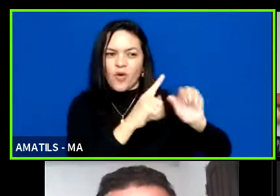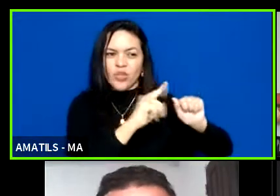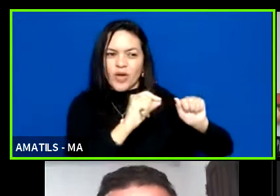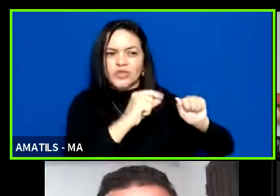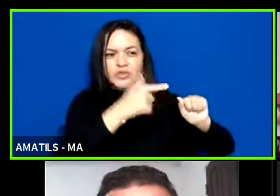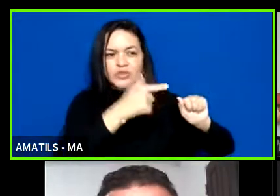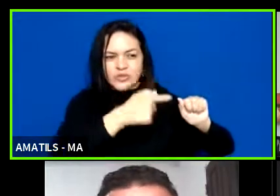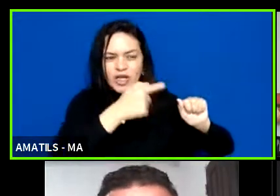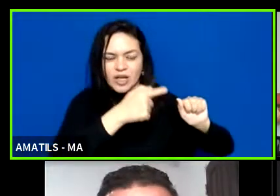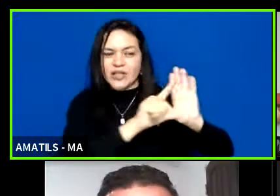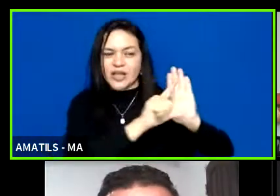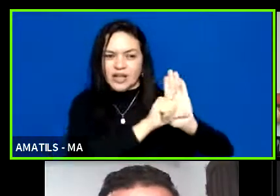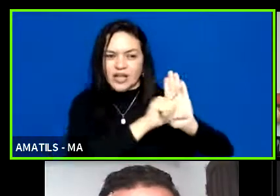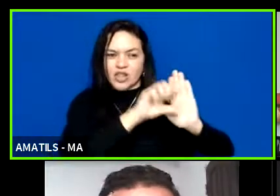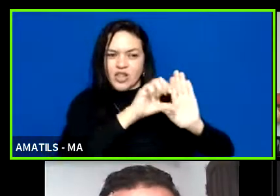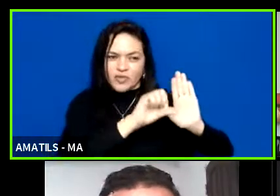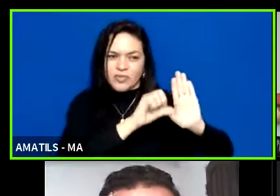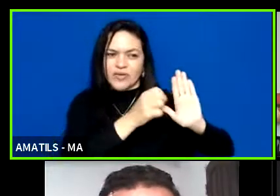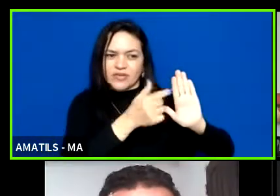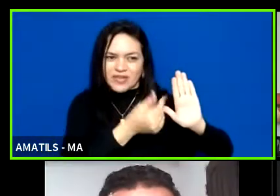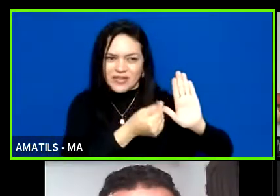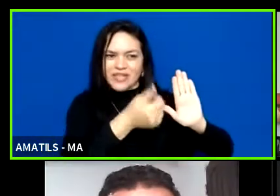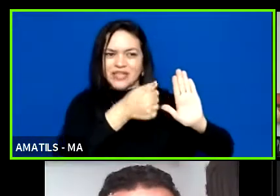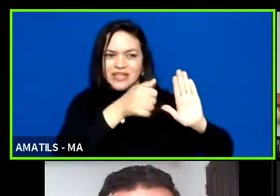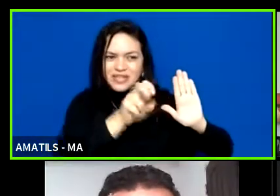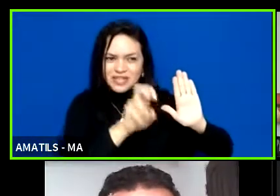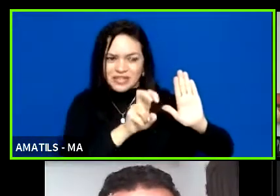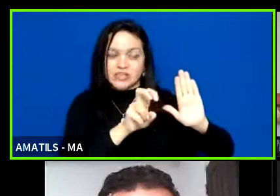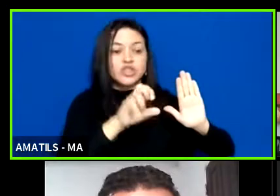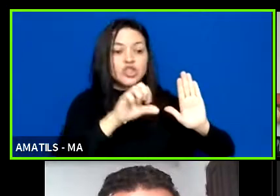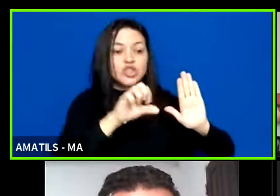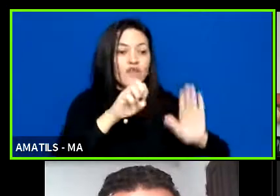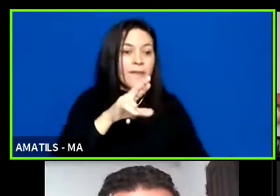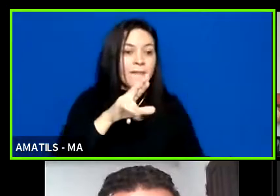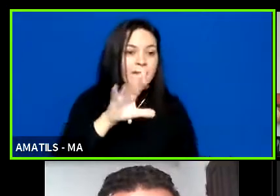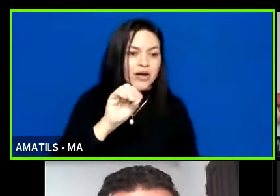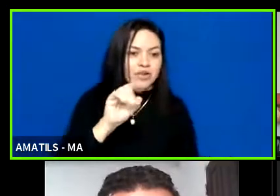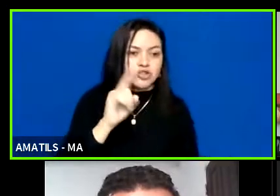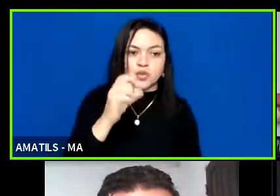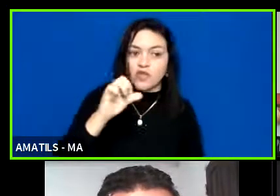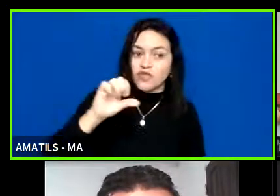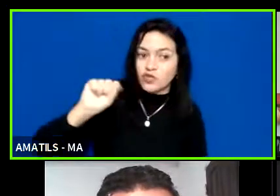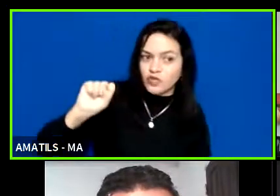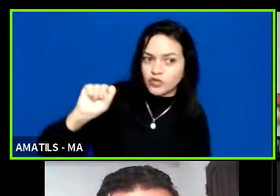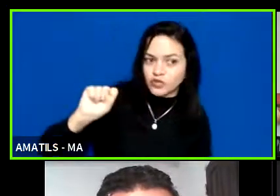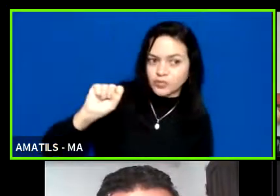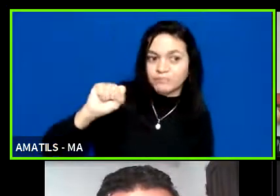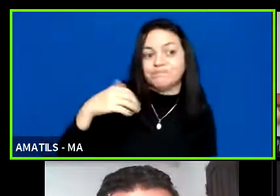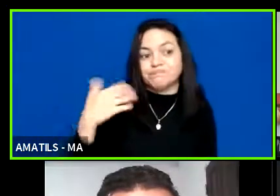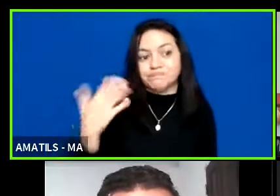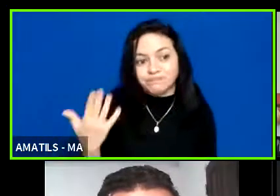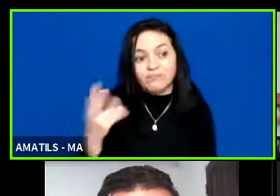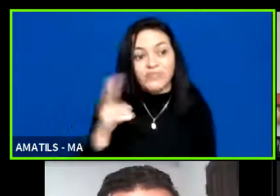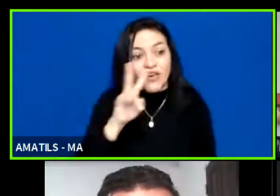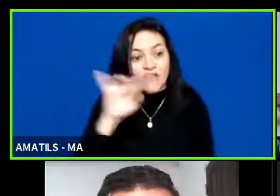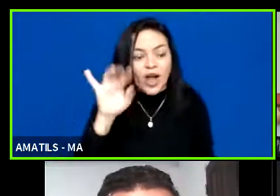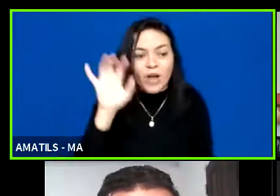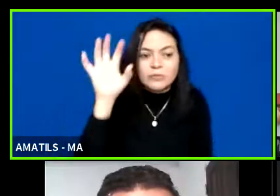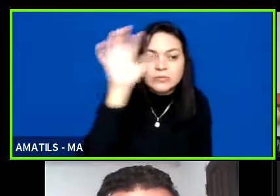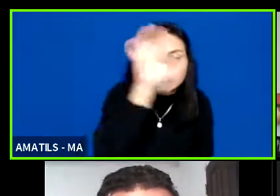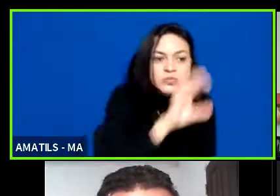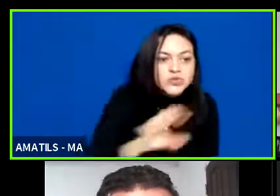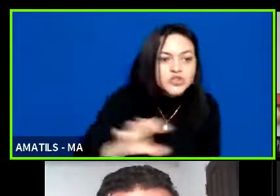.615 de 24 de março de 1998 ou seja é mandado para os estados um valor que é